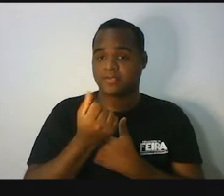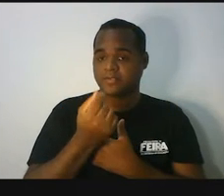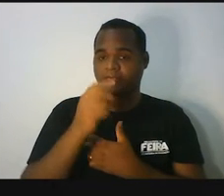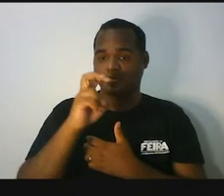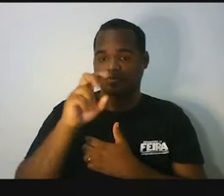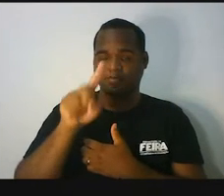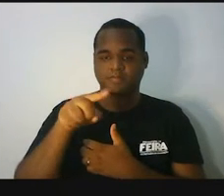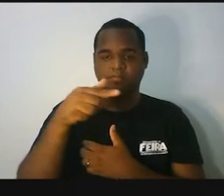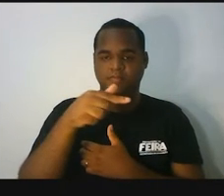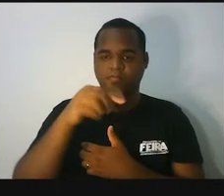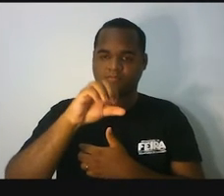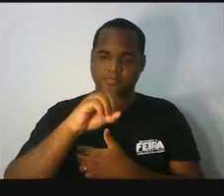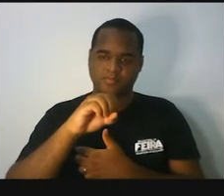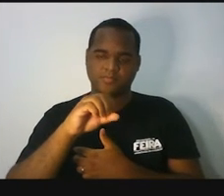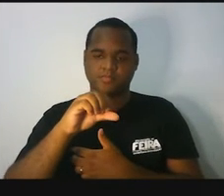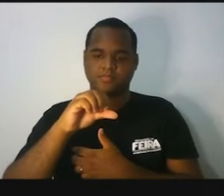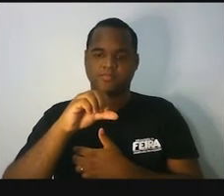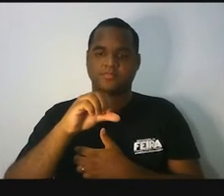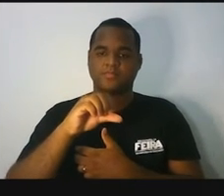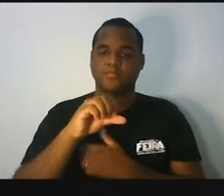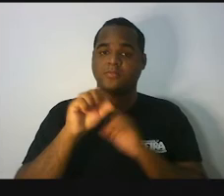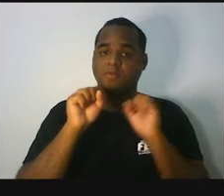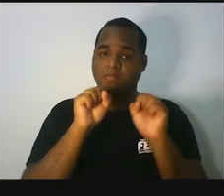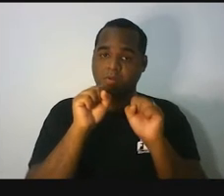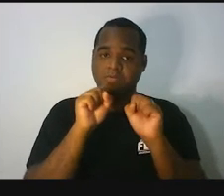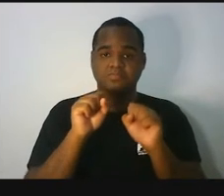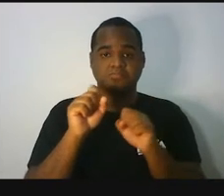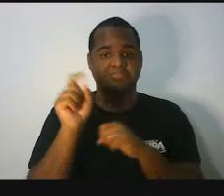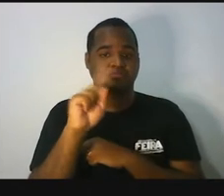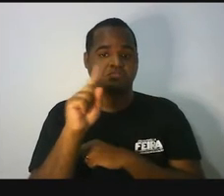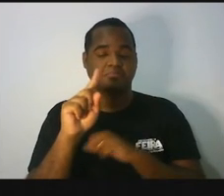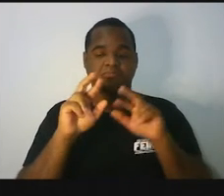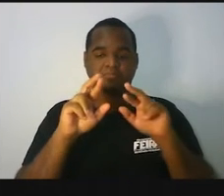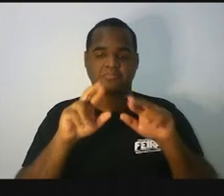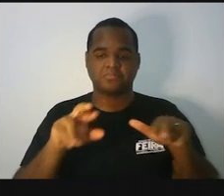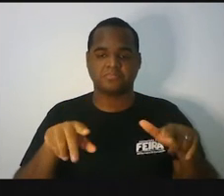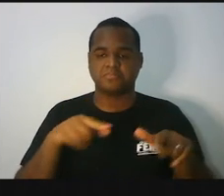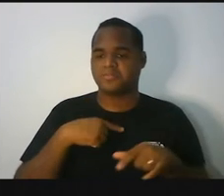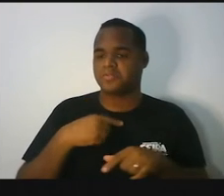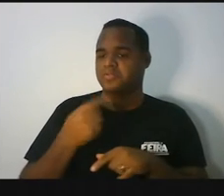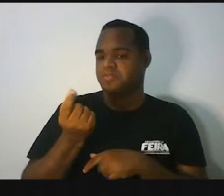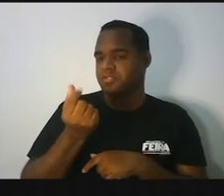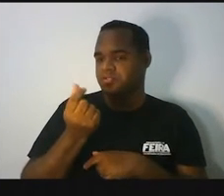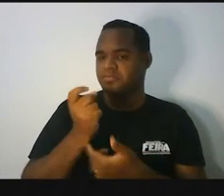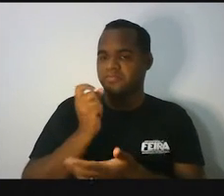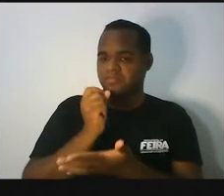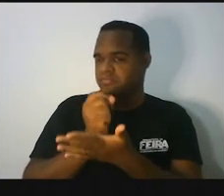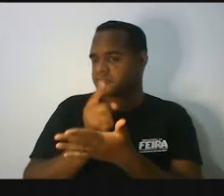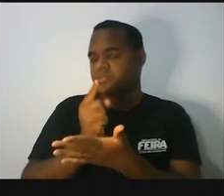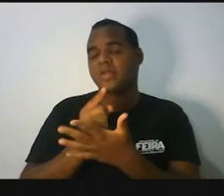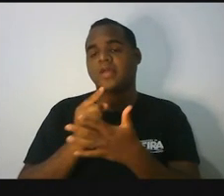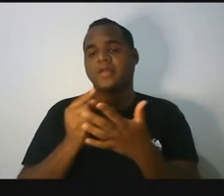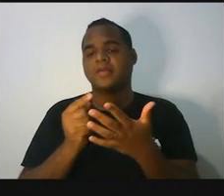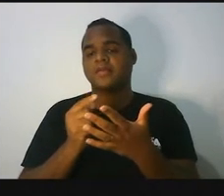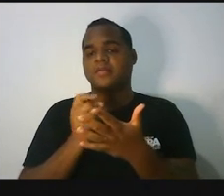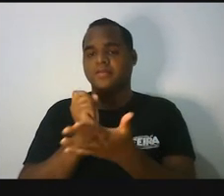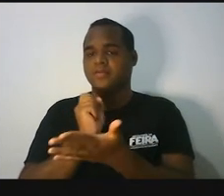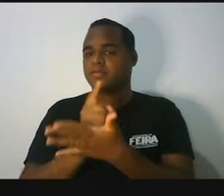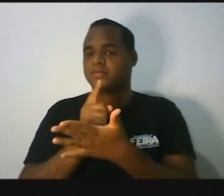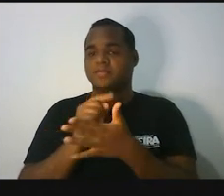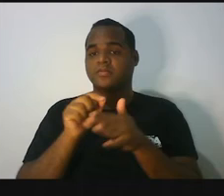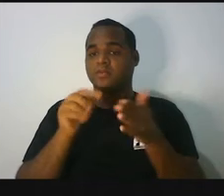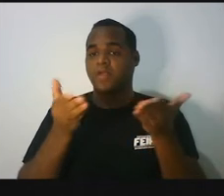,79 pode não ser mais o preço do combustível no momento que você, talvez,